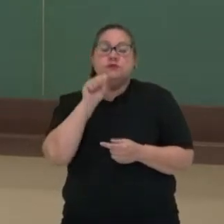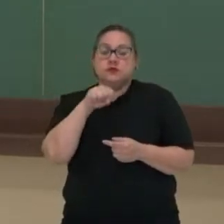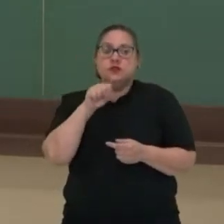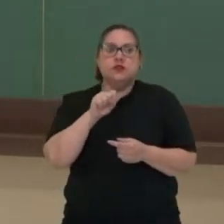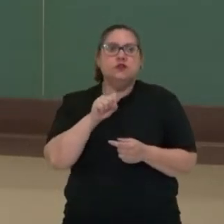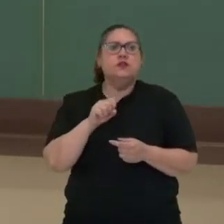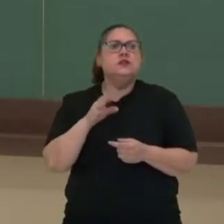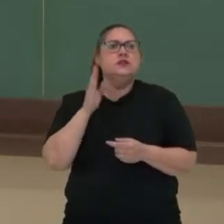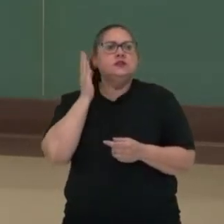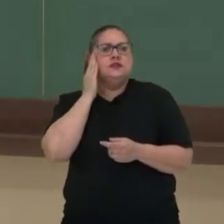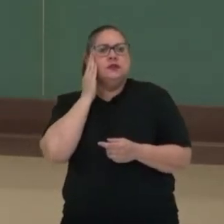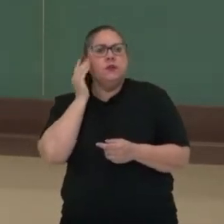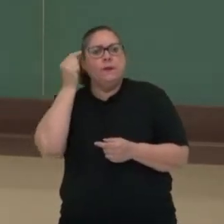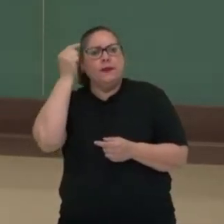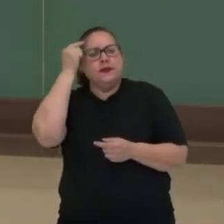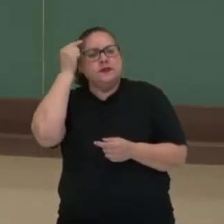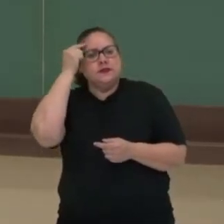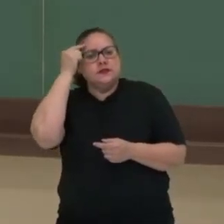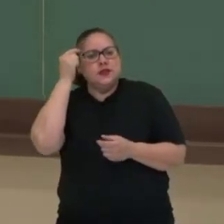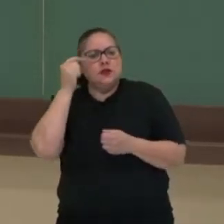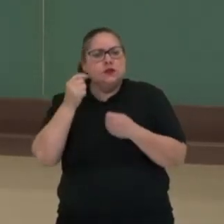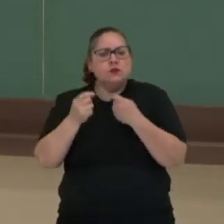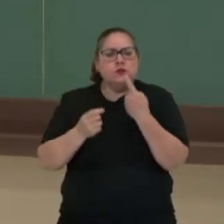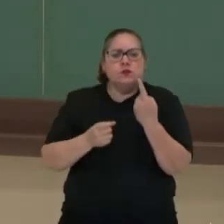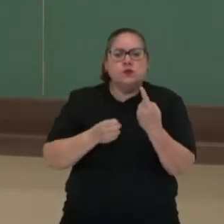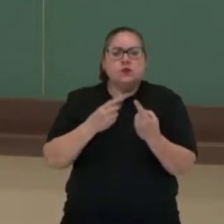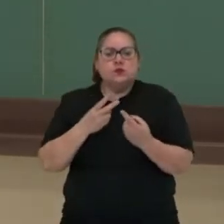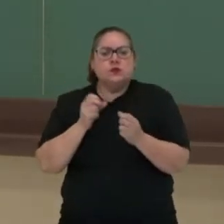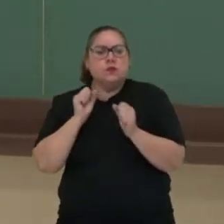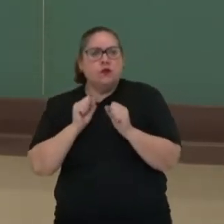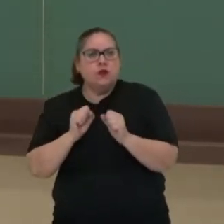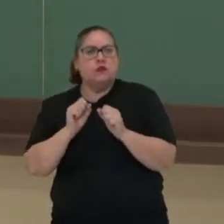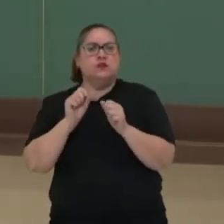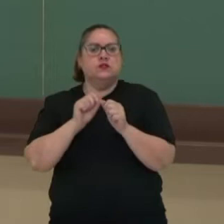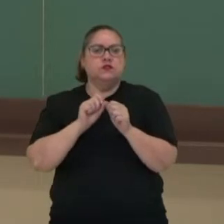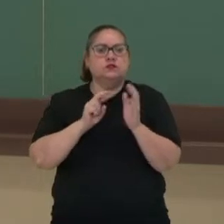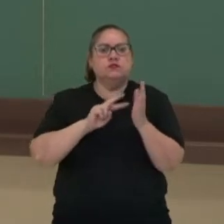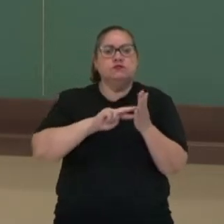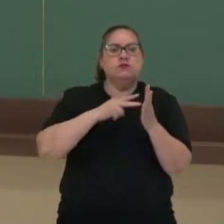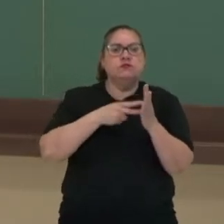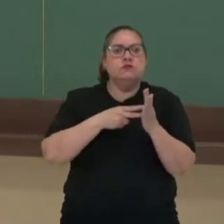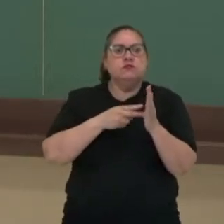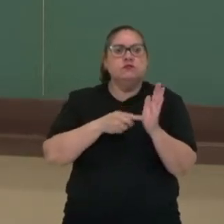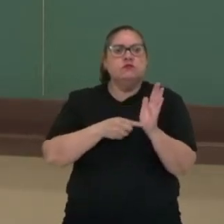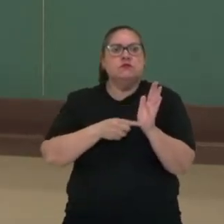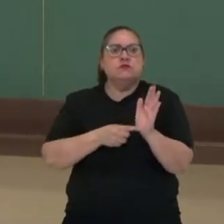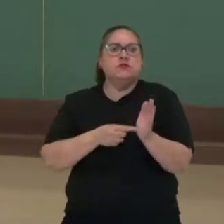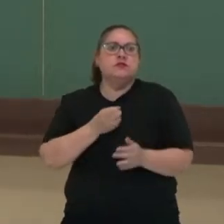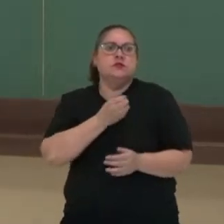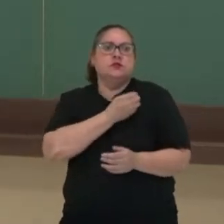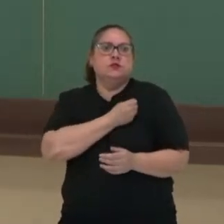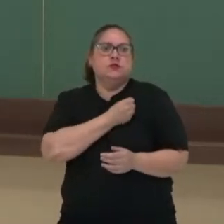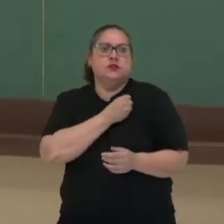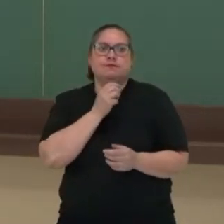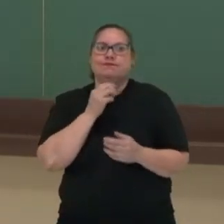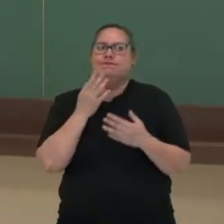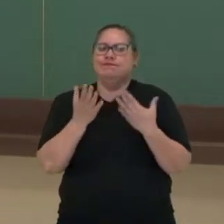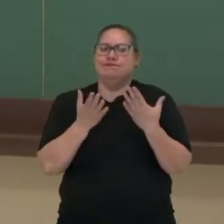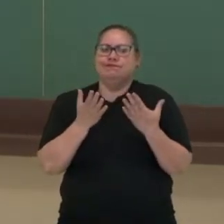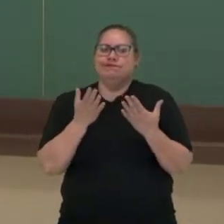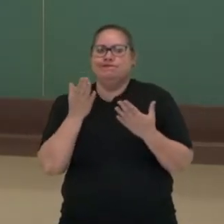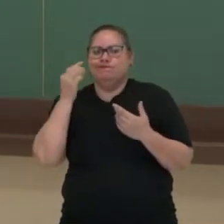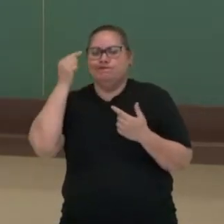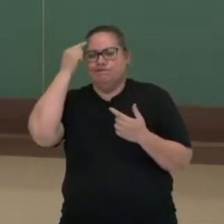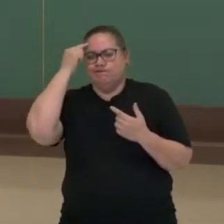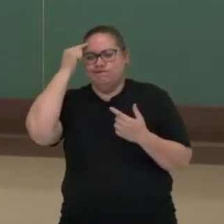E você consegue pensar em alguma situação, né, que pode ser traduzida para uma expressão numérica? Hum, assim não